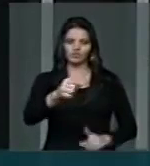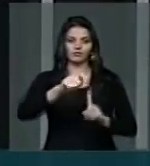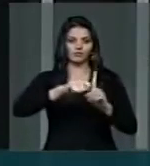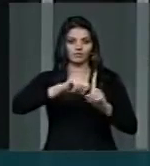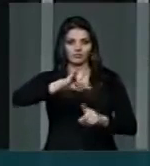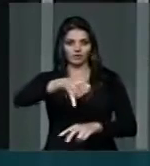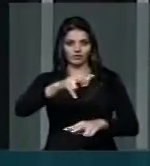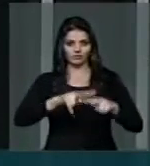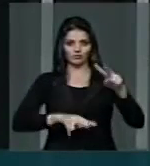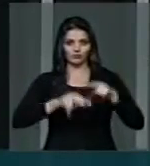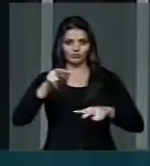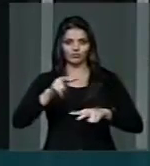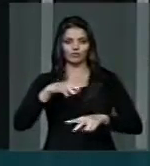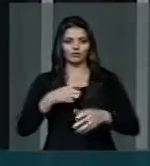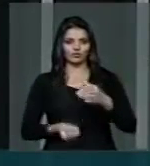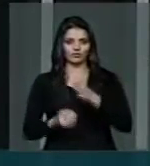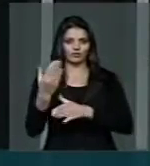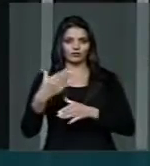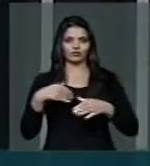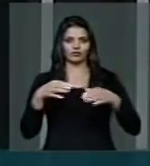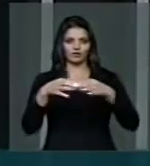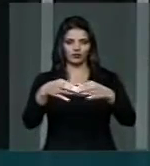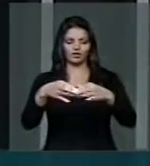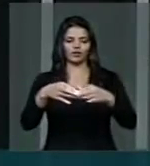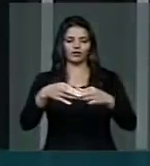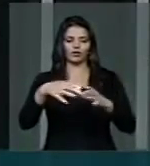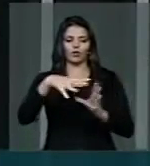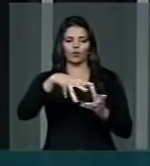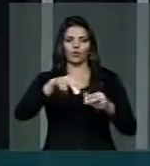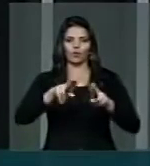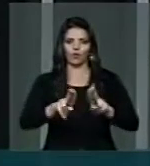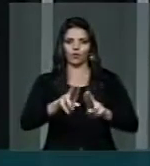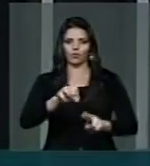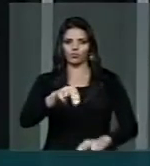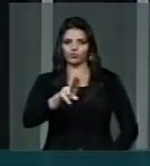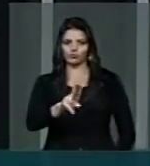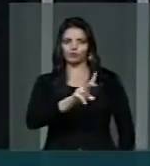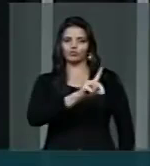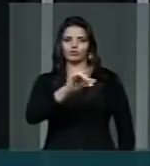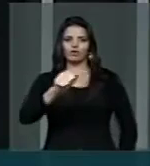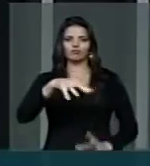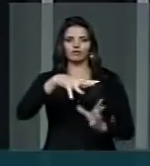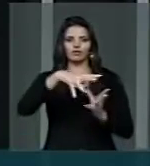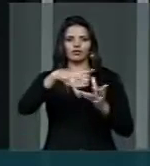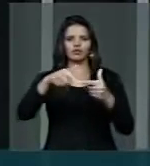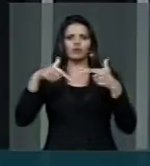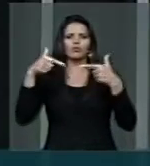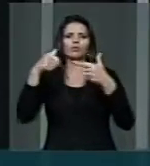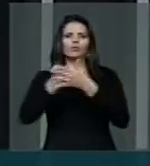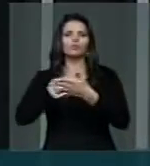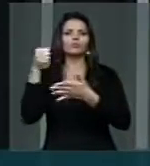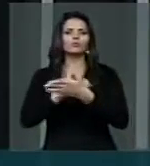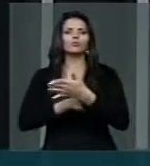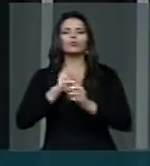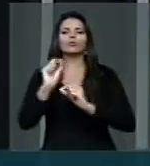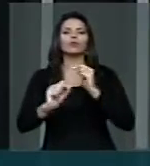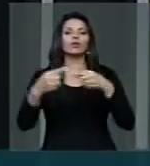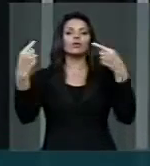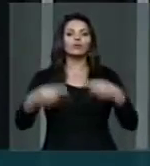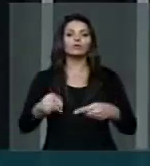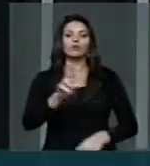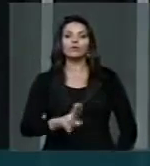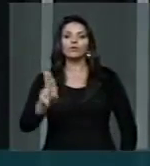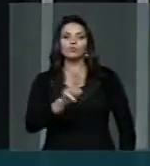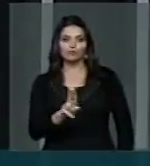foi designado pela Organização das Nações Unidas à ONU como a data internacional da luta contra o uso e o